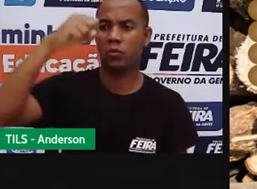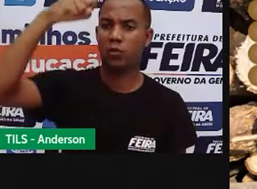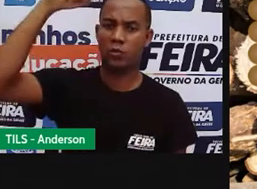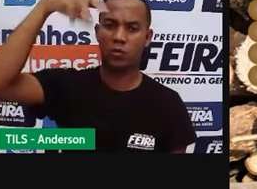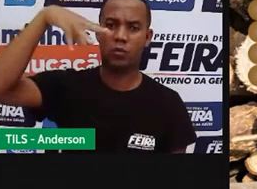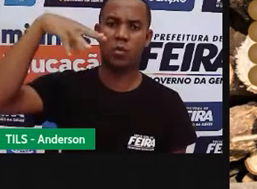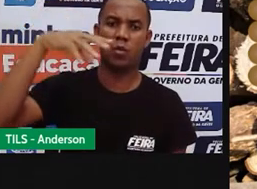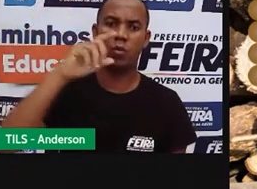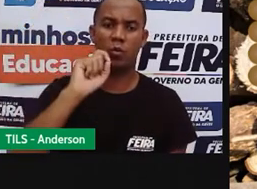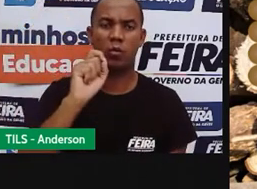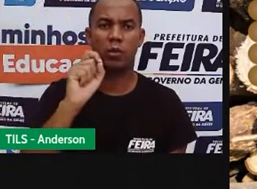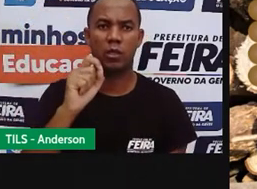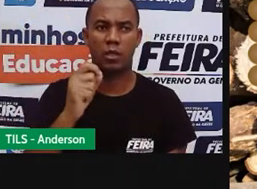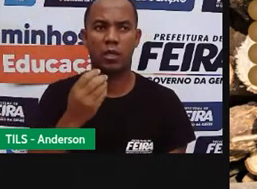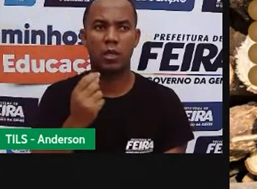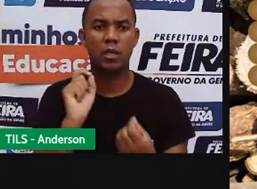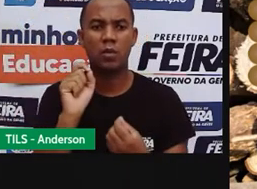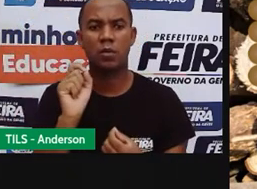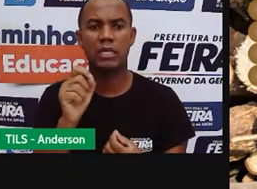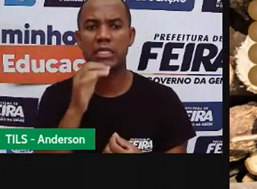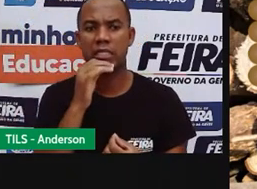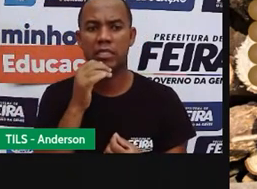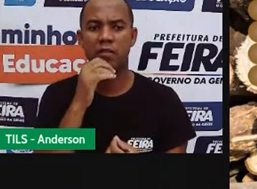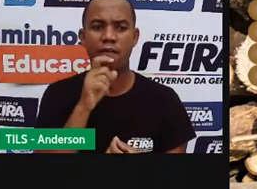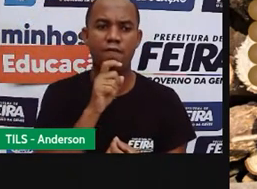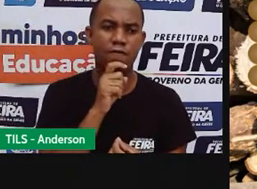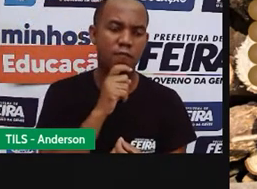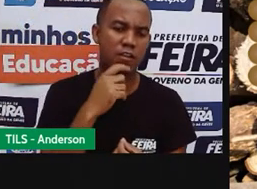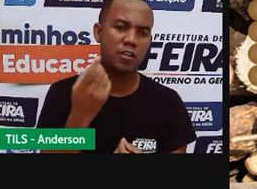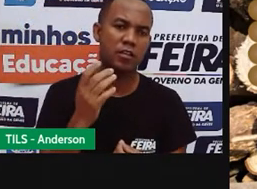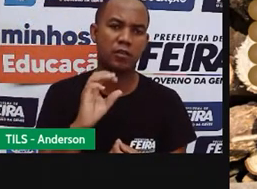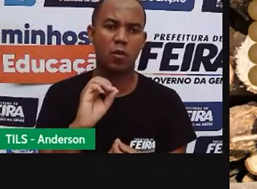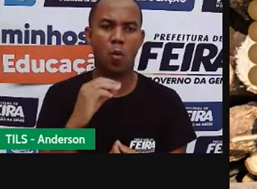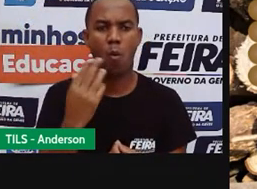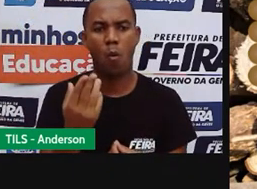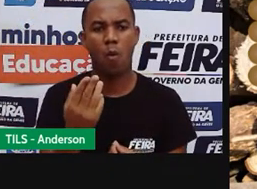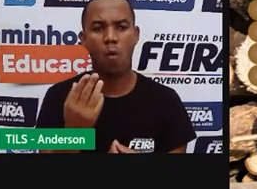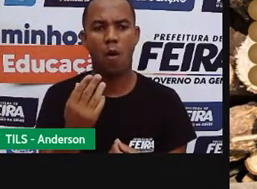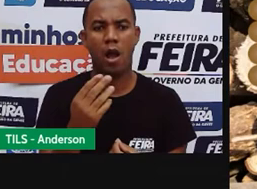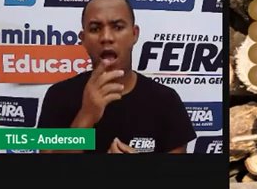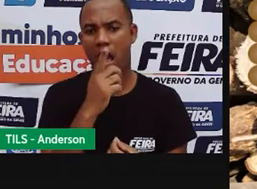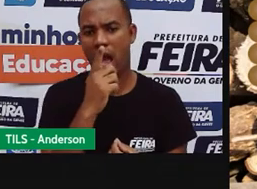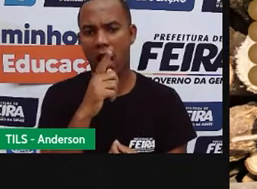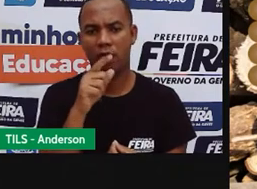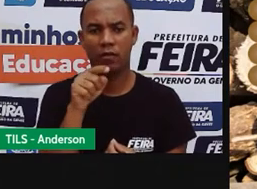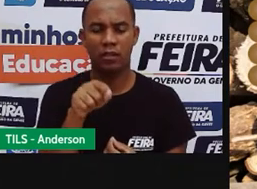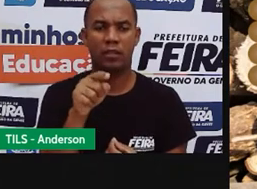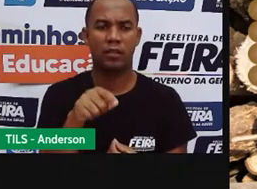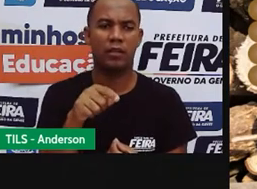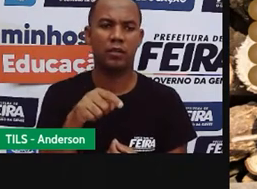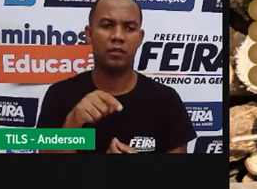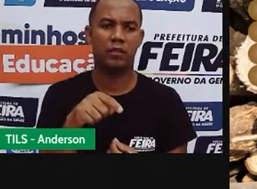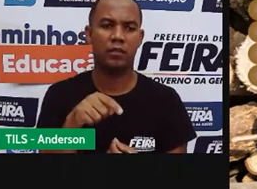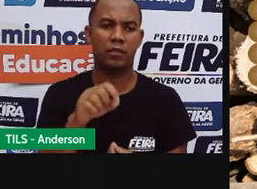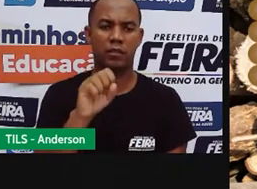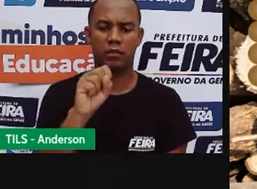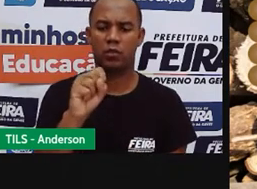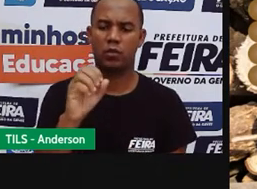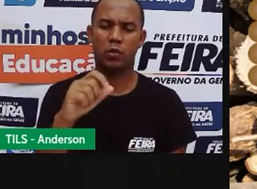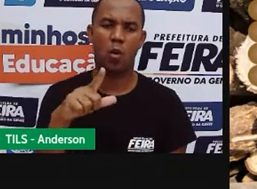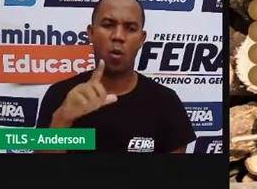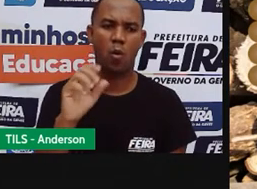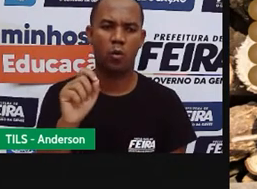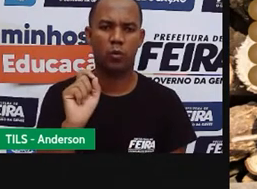umidade, que é a frieza ou a água que tem no sol, e das chamas,